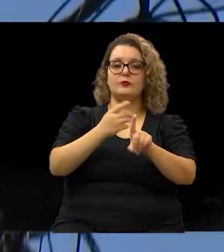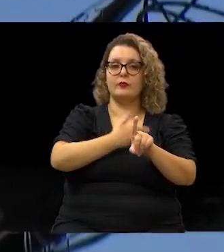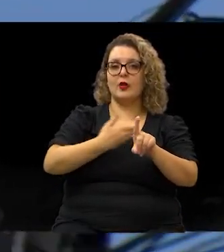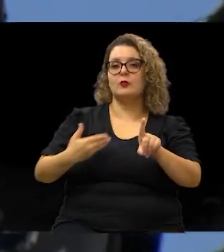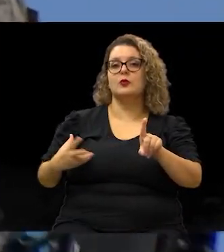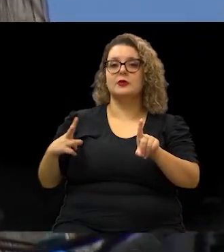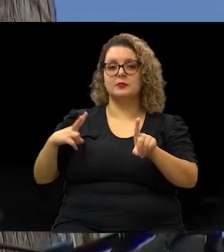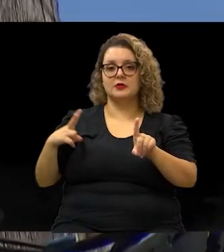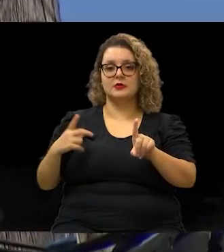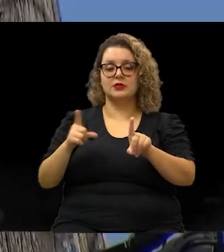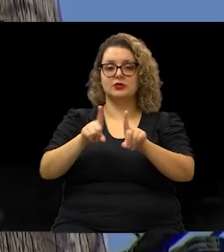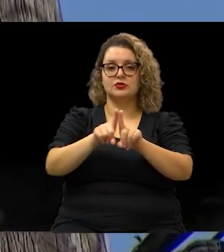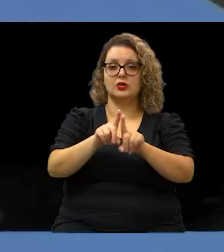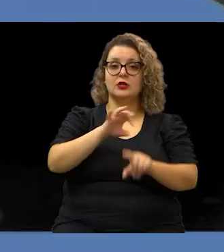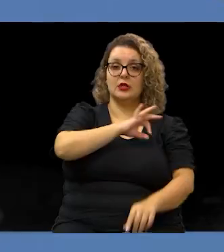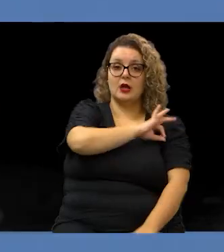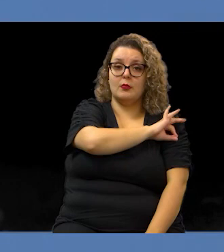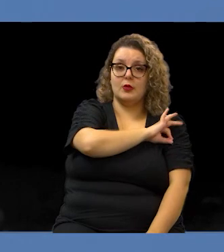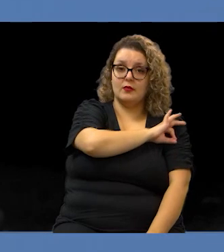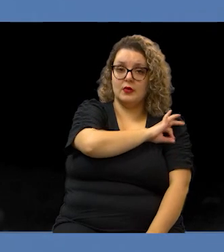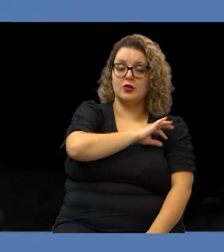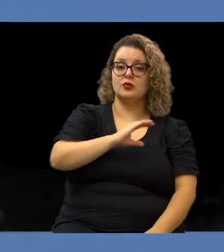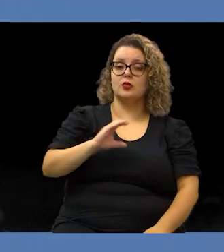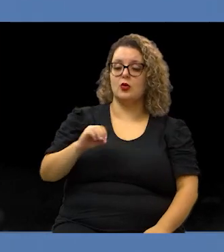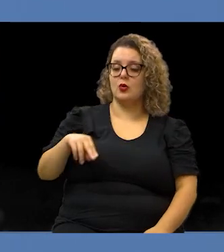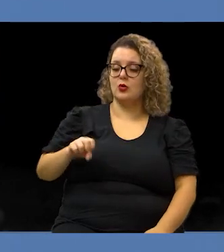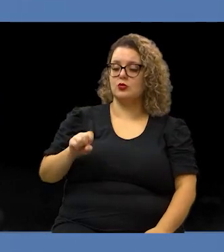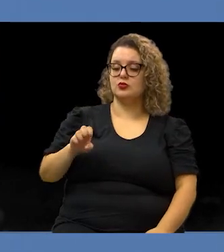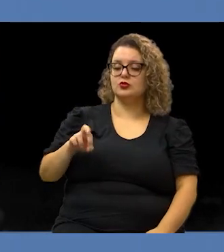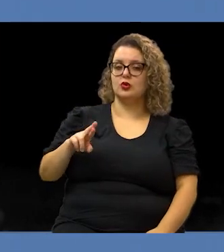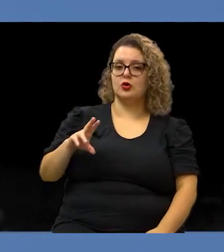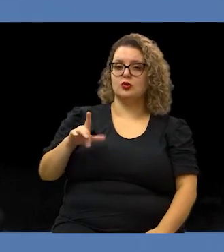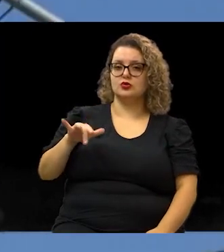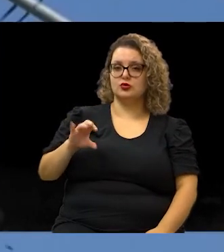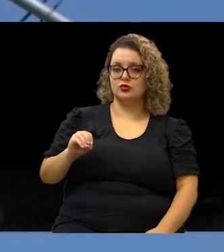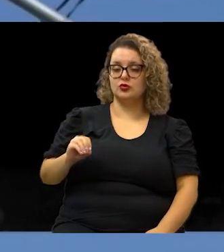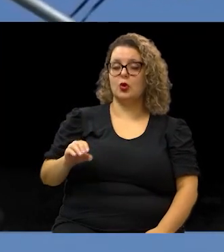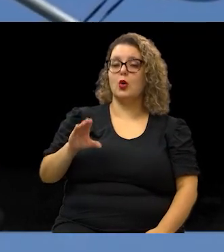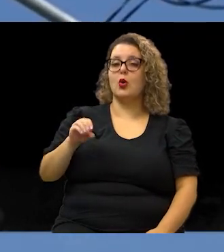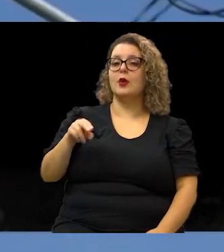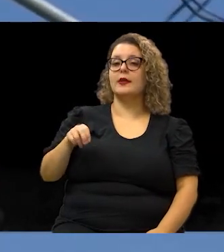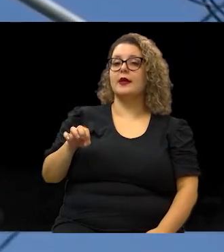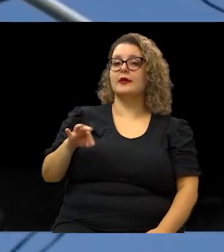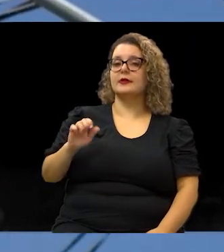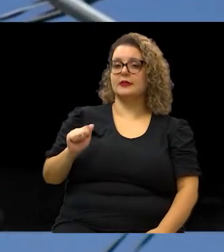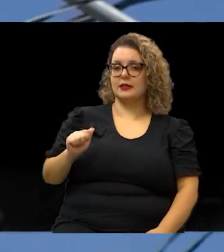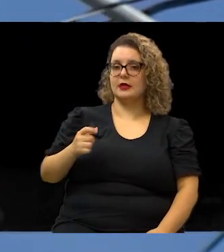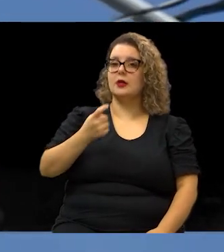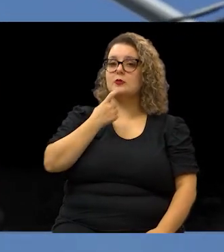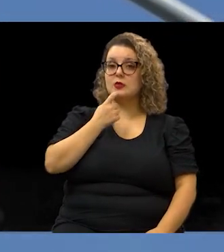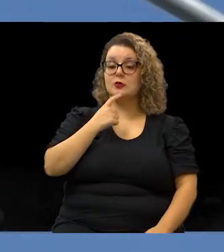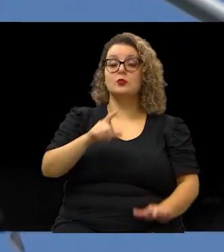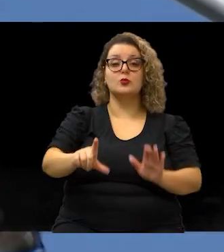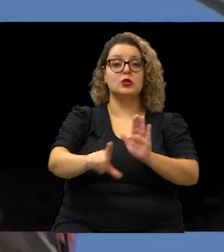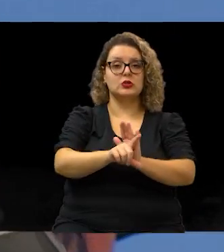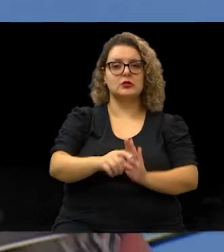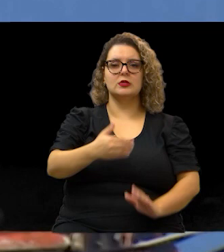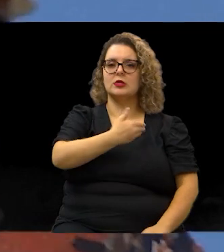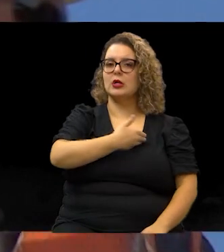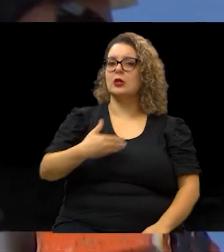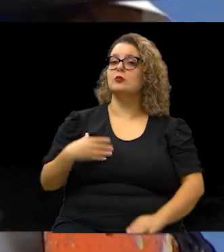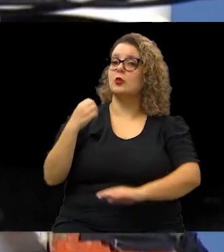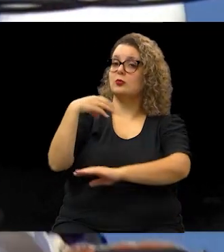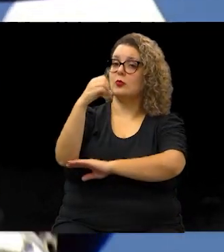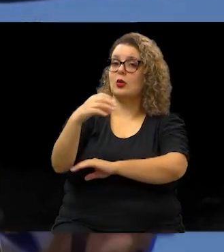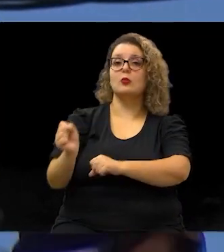-privada entre a Prefeitura e o consórcio Conecta Campinas. Já que, por lei, a iluminação pública é uma obrigação